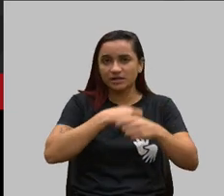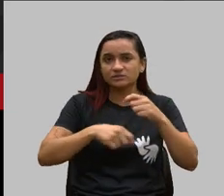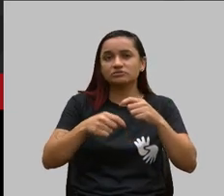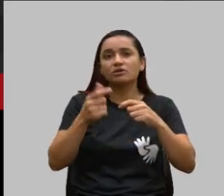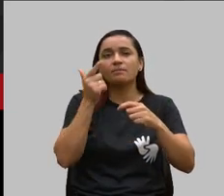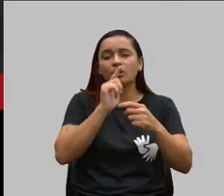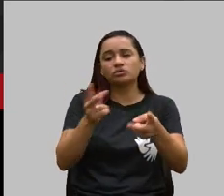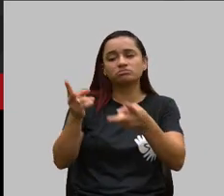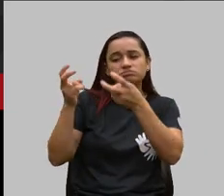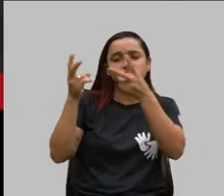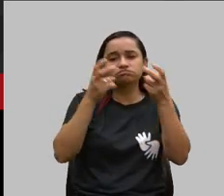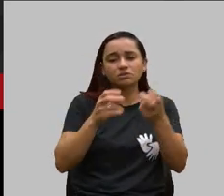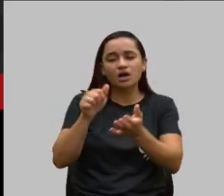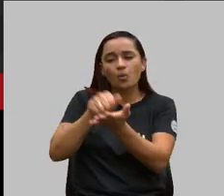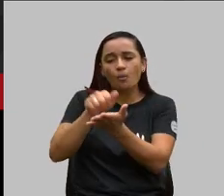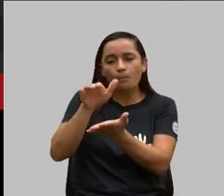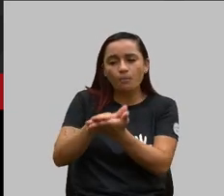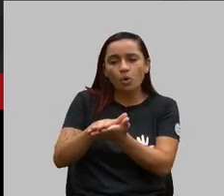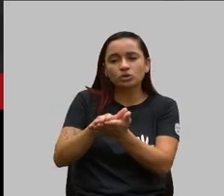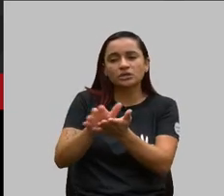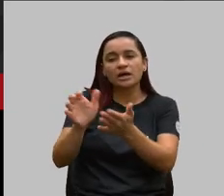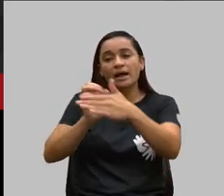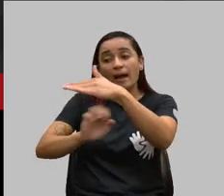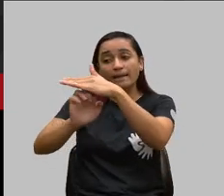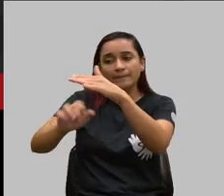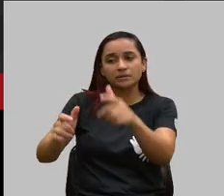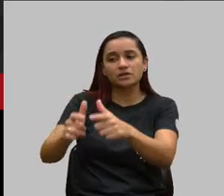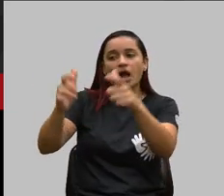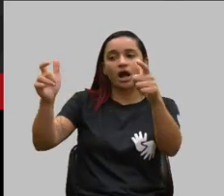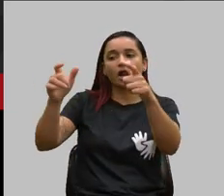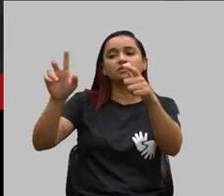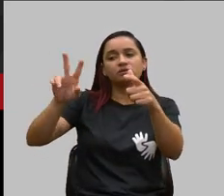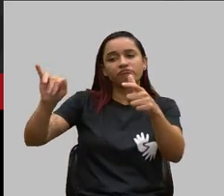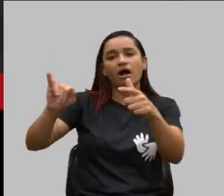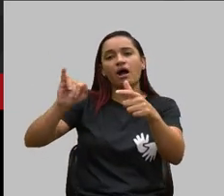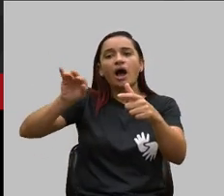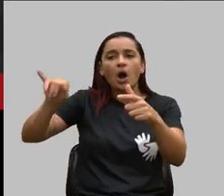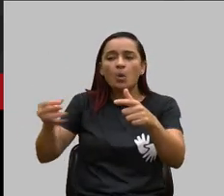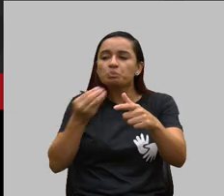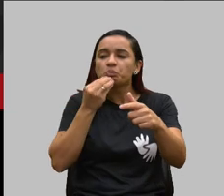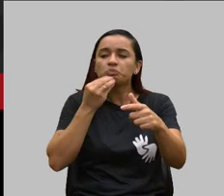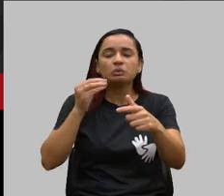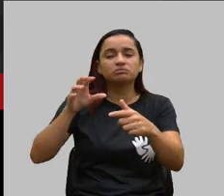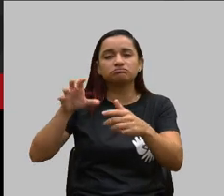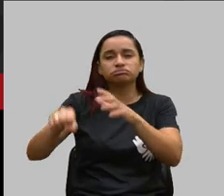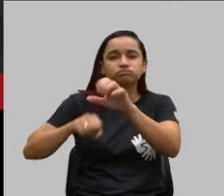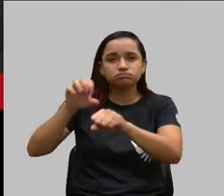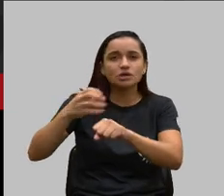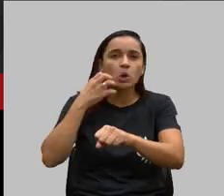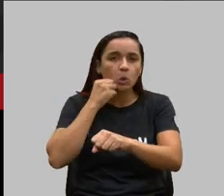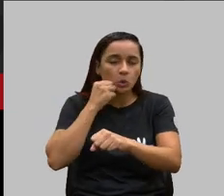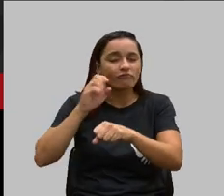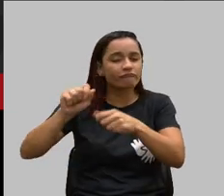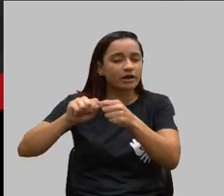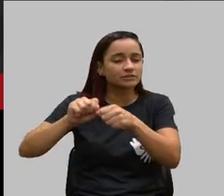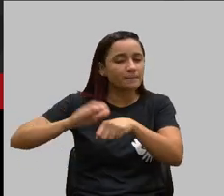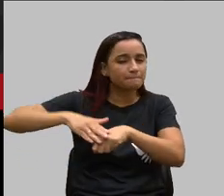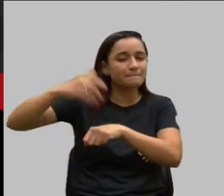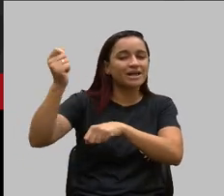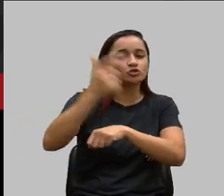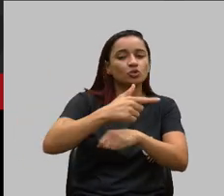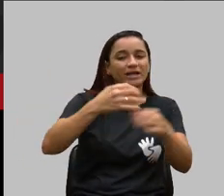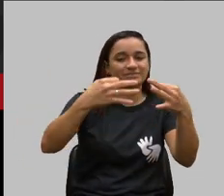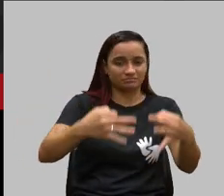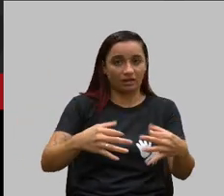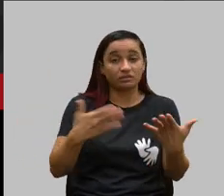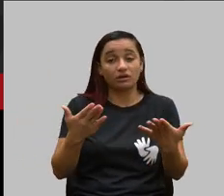conduta das grandes operadoras que têm tido mais casos, ainda estamos recebendo informações e fazendo análise e a gente vai muito a sério,